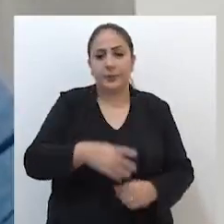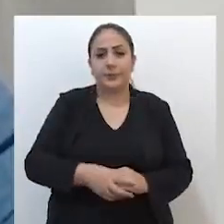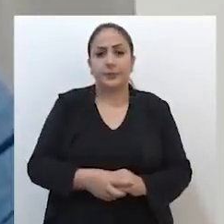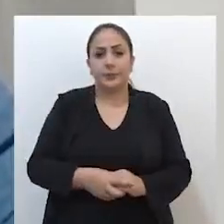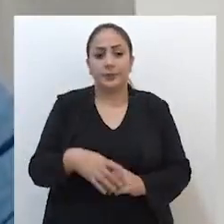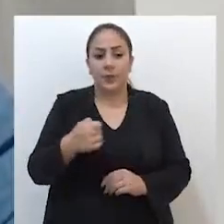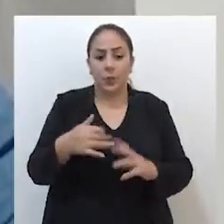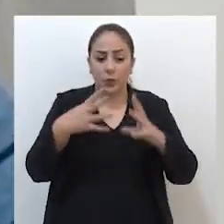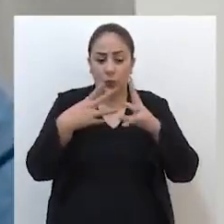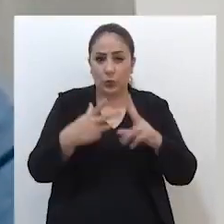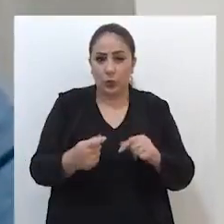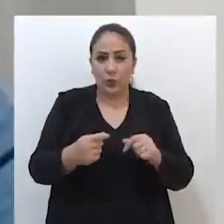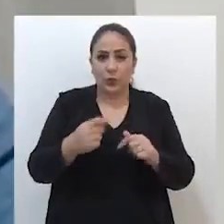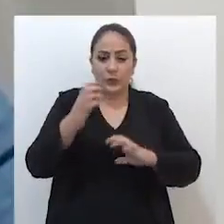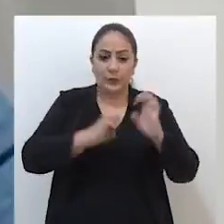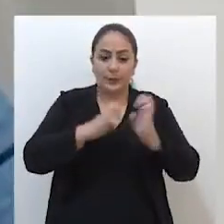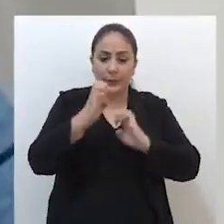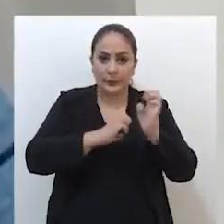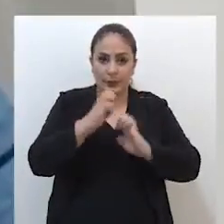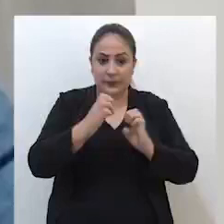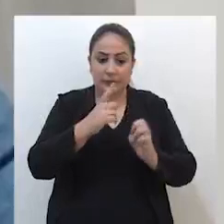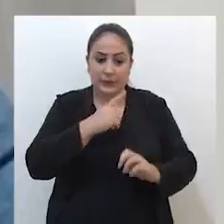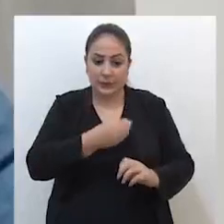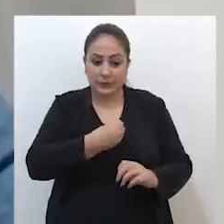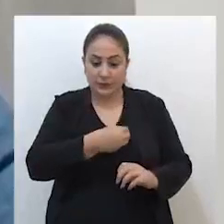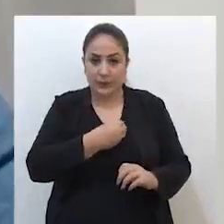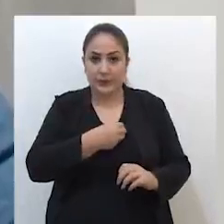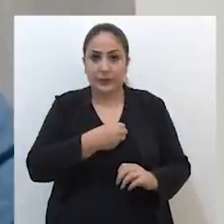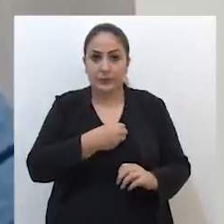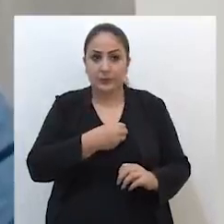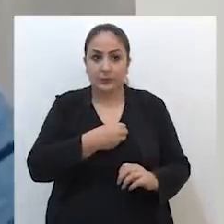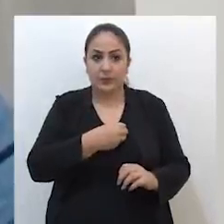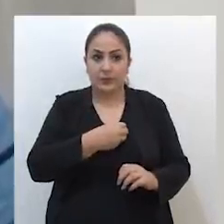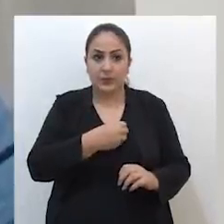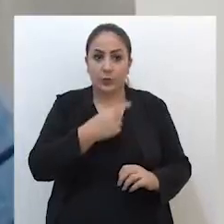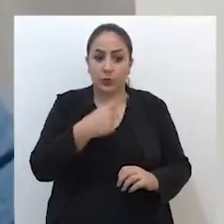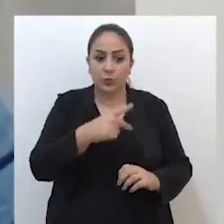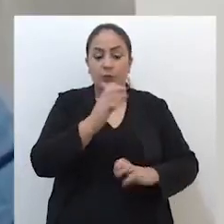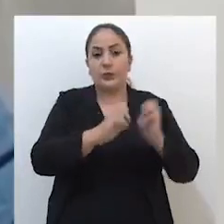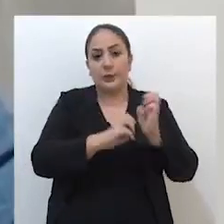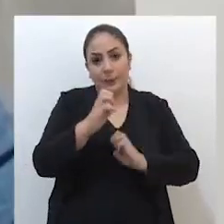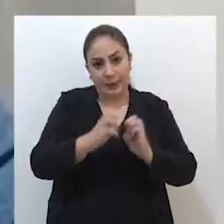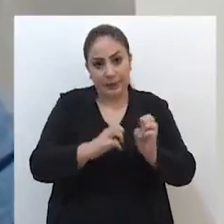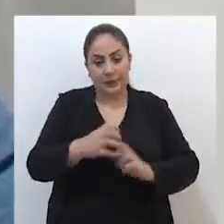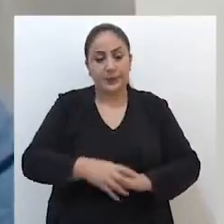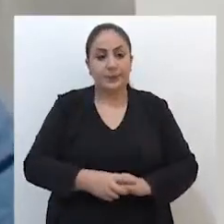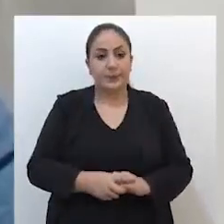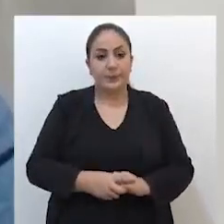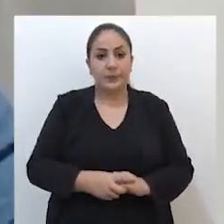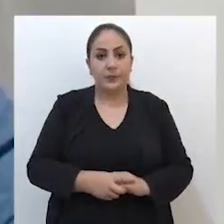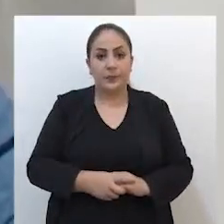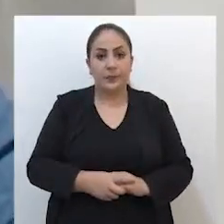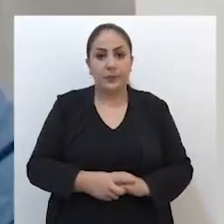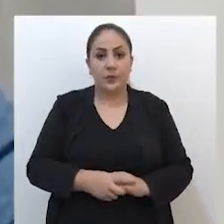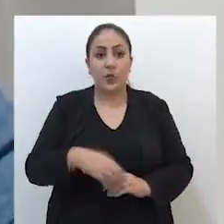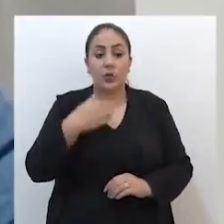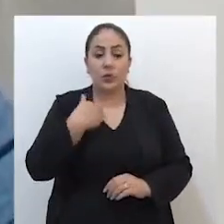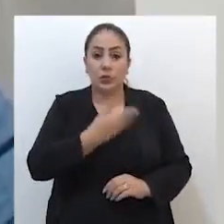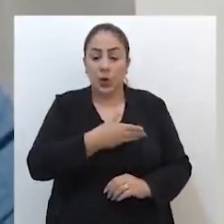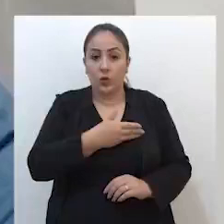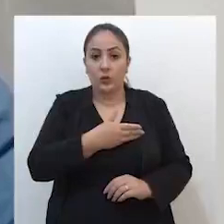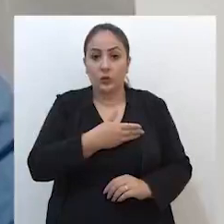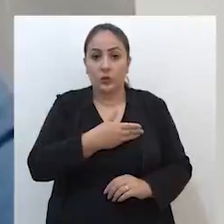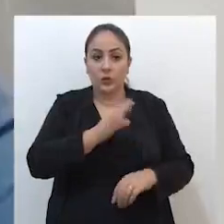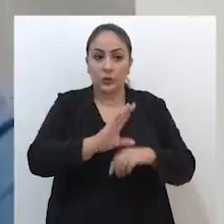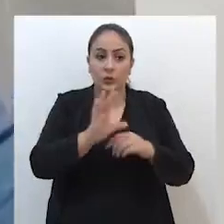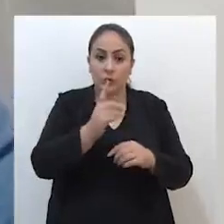dificuldades. A maioria dos empresários estão bancando as suas empresas, e assim, né, seus custos,